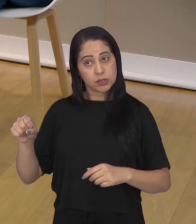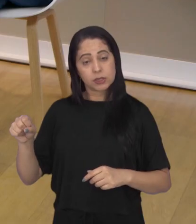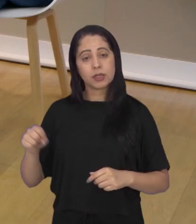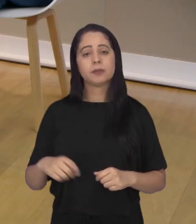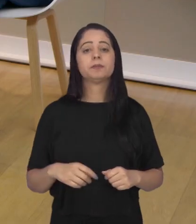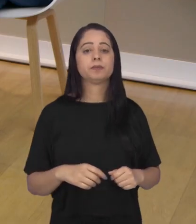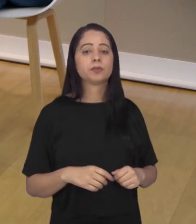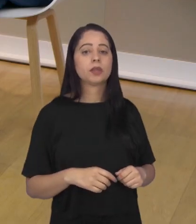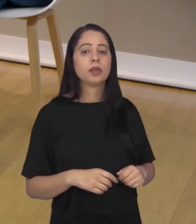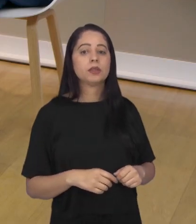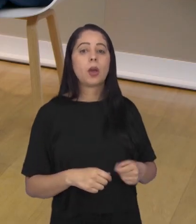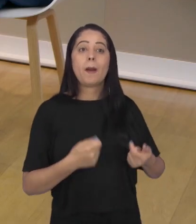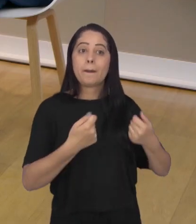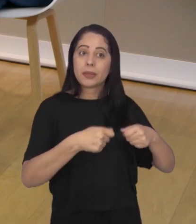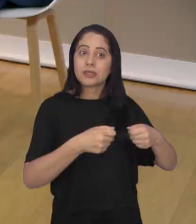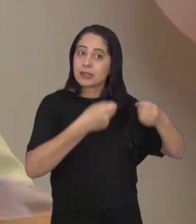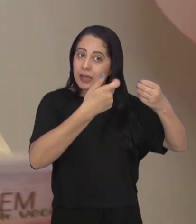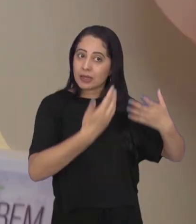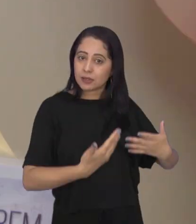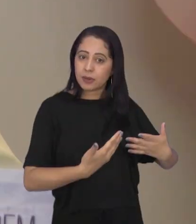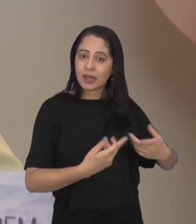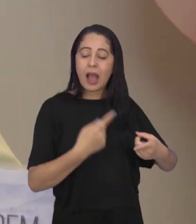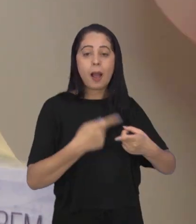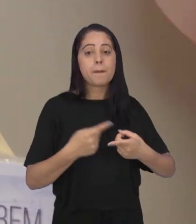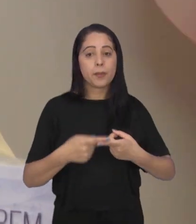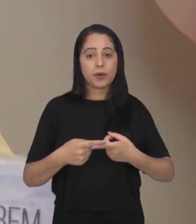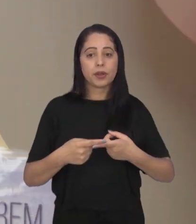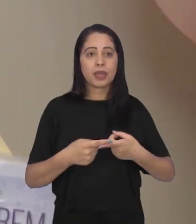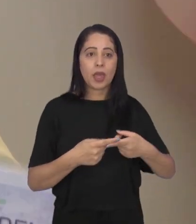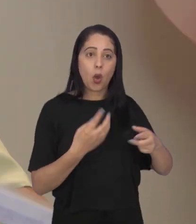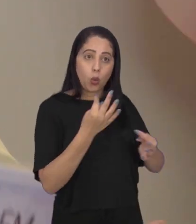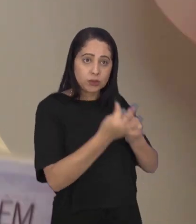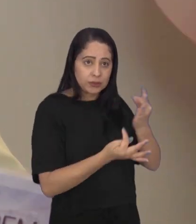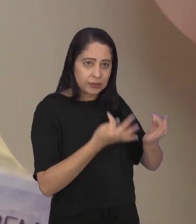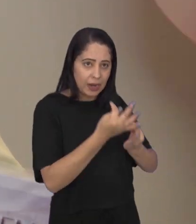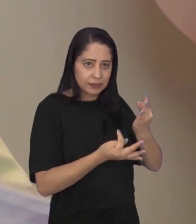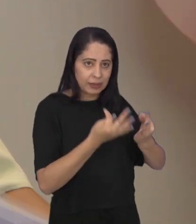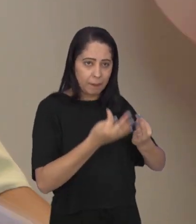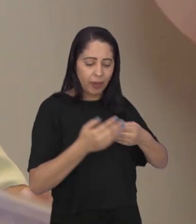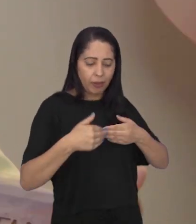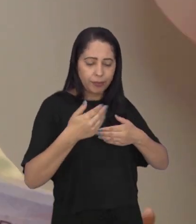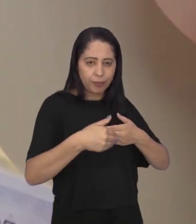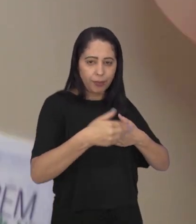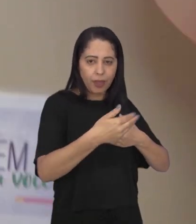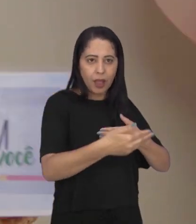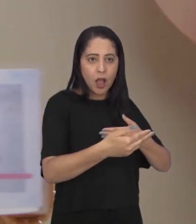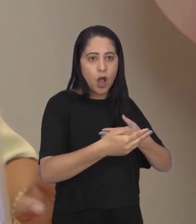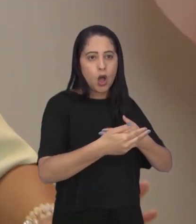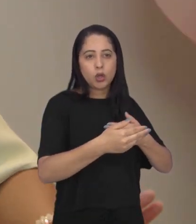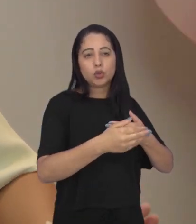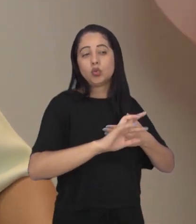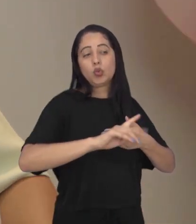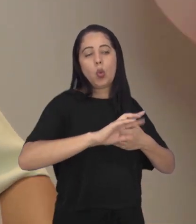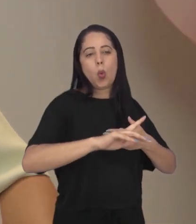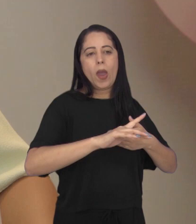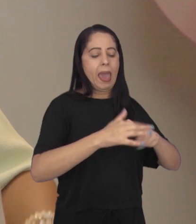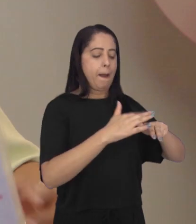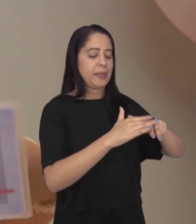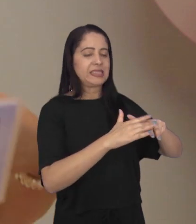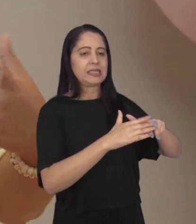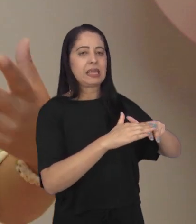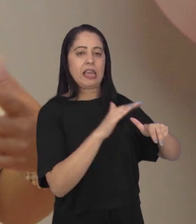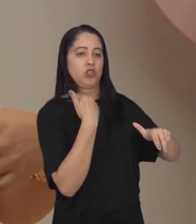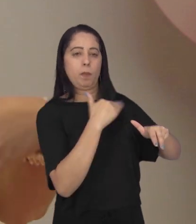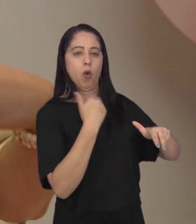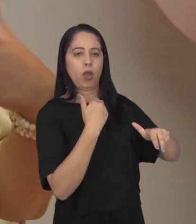Sim, sim. É bom frisar para o telespectador, a gente estava conversando aqui, que os cuidados paliativos não quer dizer que é um paciente terminal, né? Na